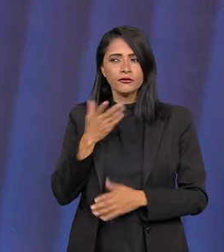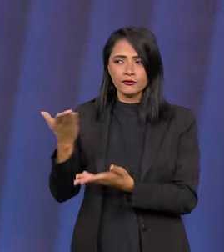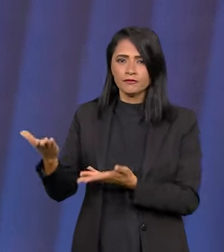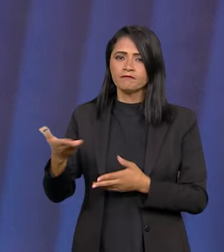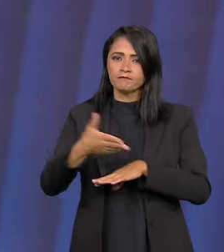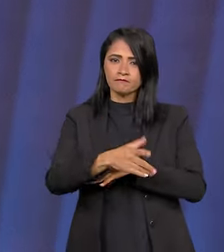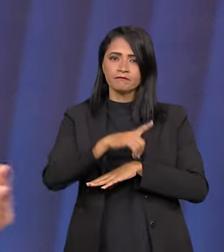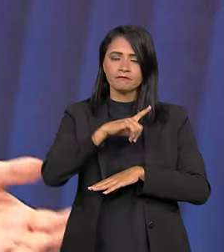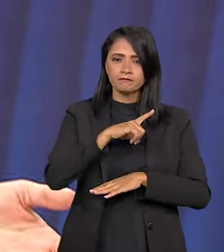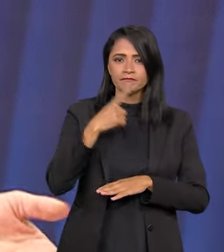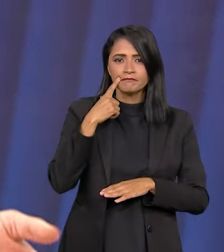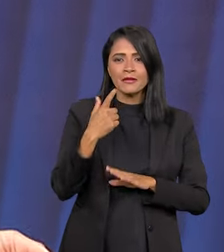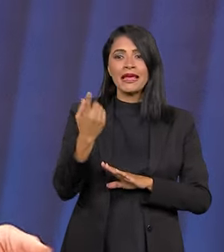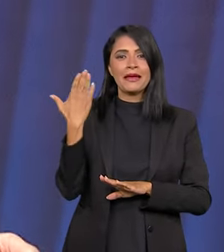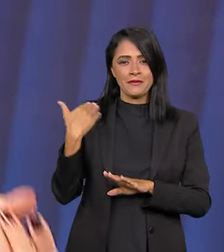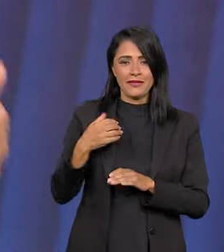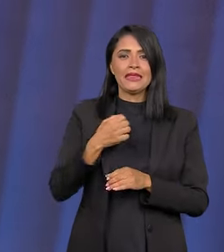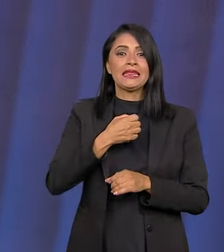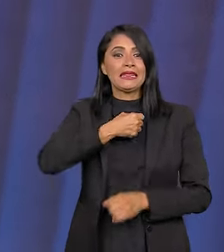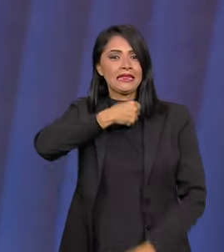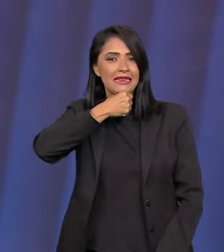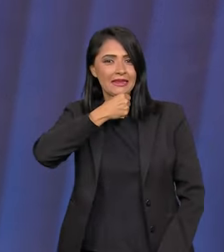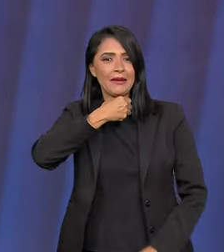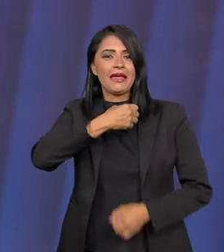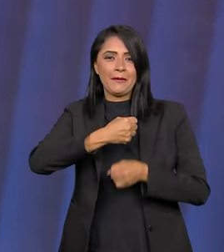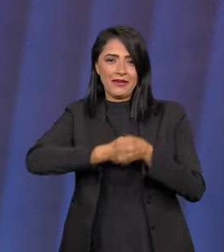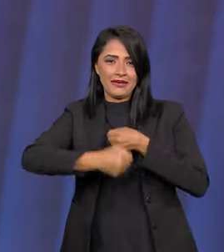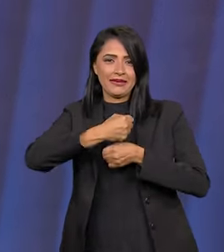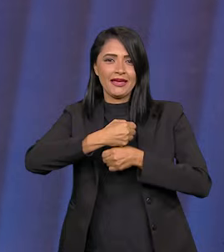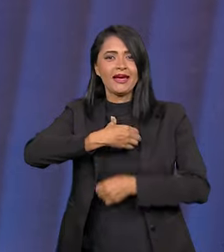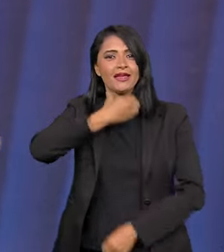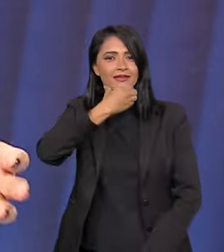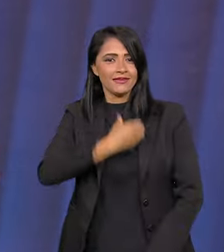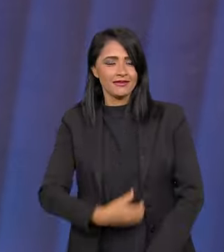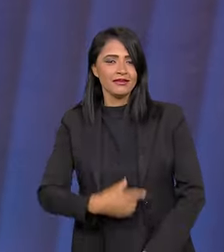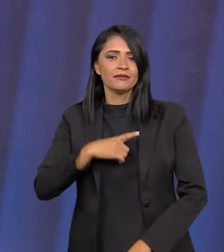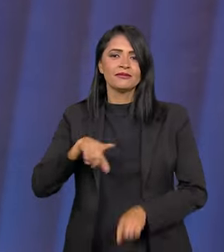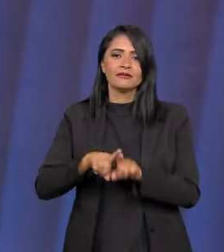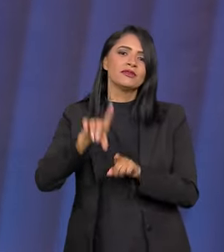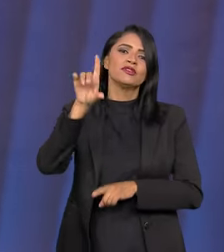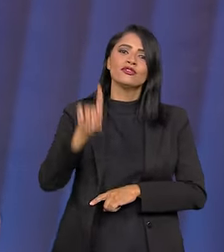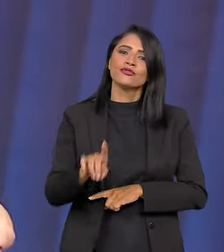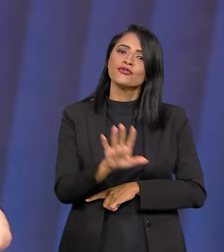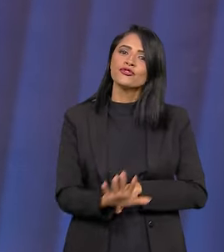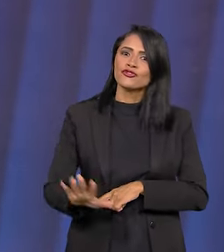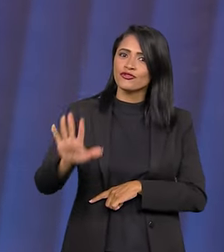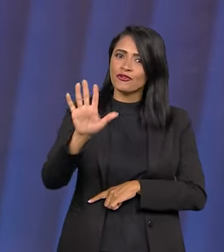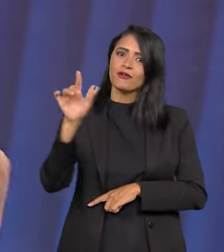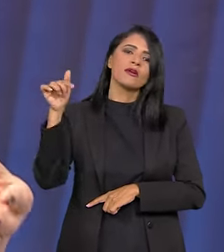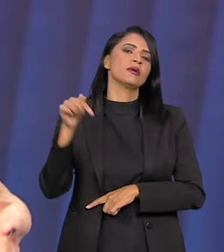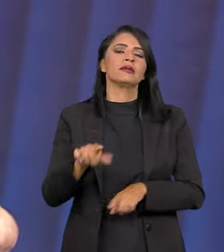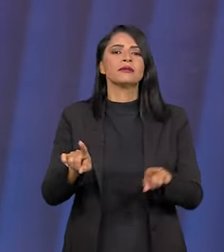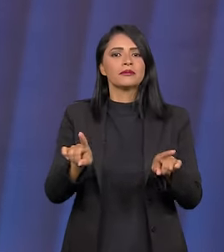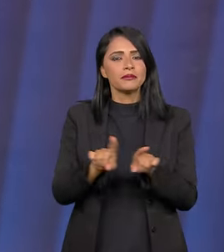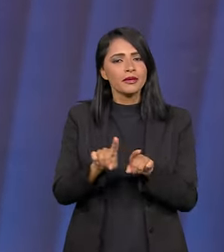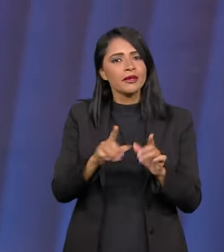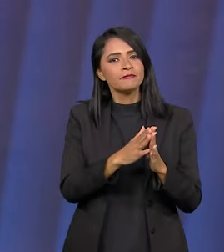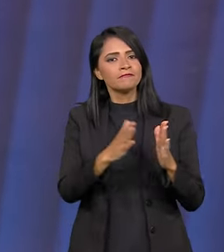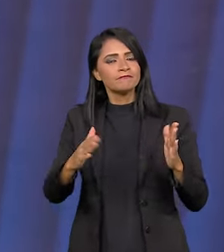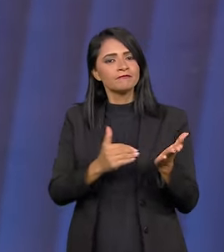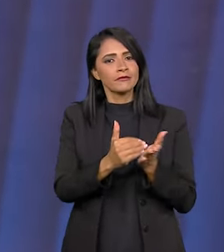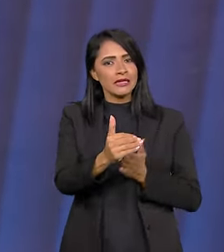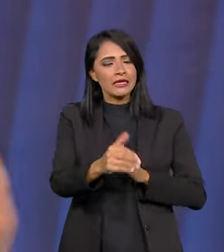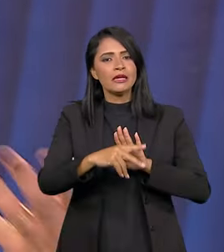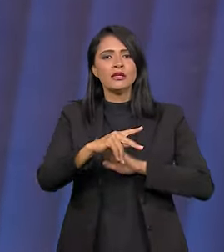presidente, o senhor assumiu a presidência aqui da IBC em dezembro do ano passado, mas foi diretor-geral também por um longo período